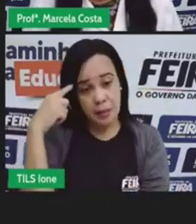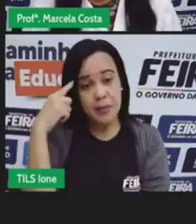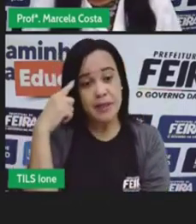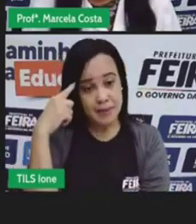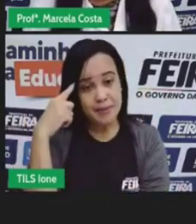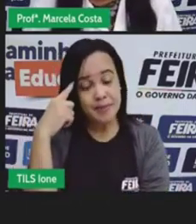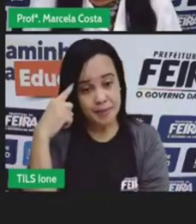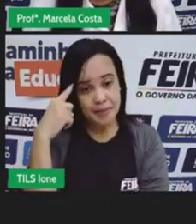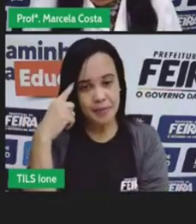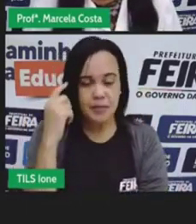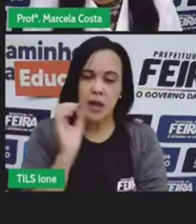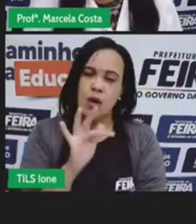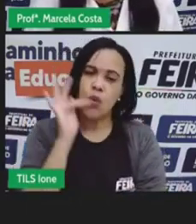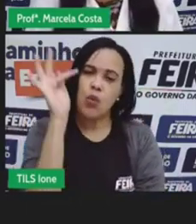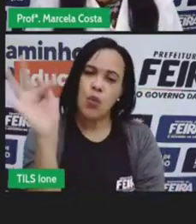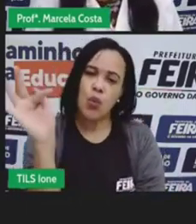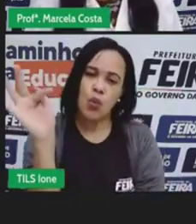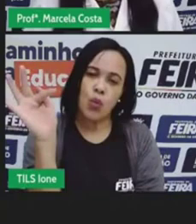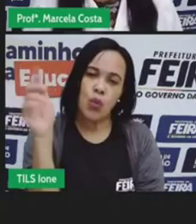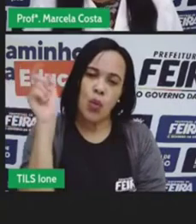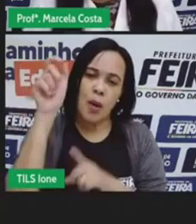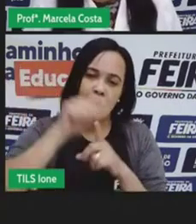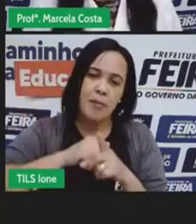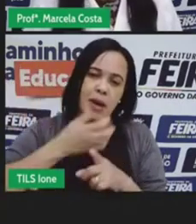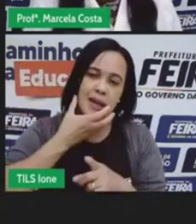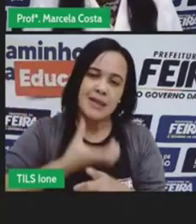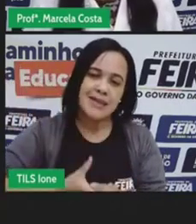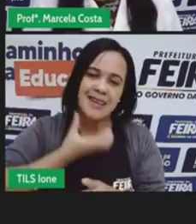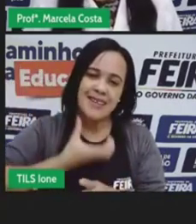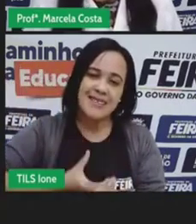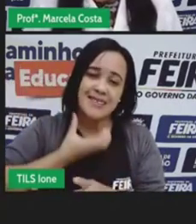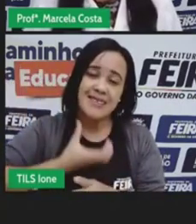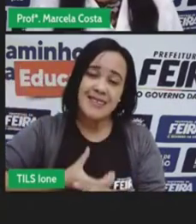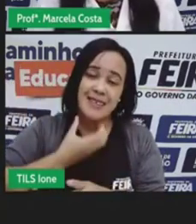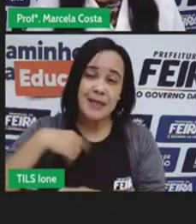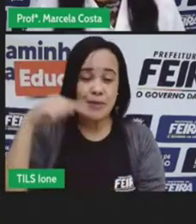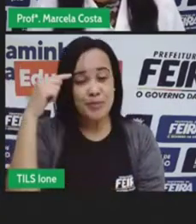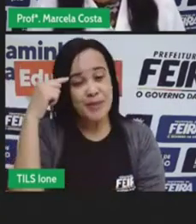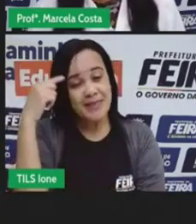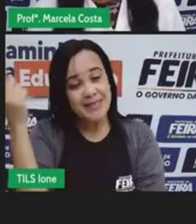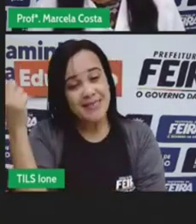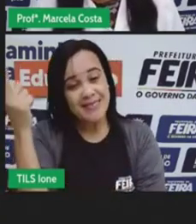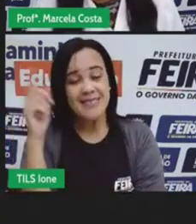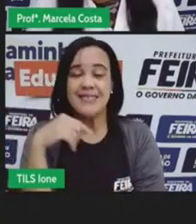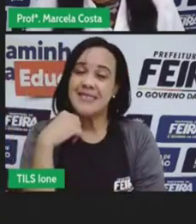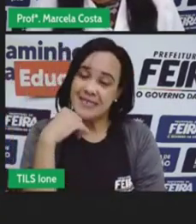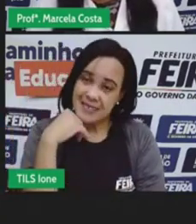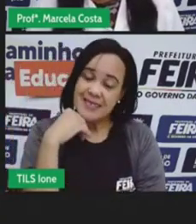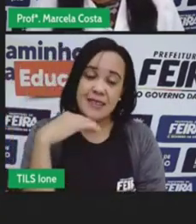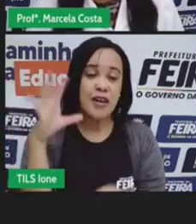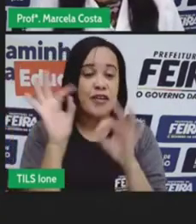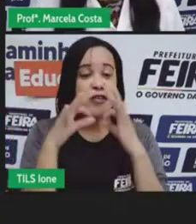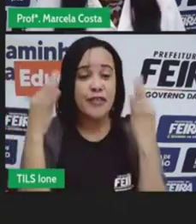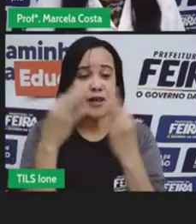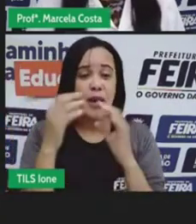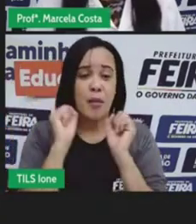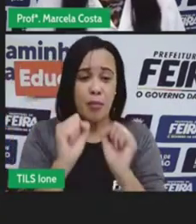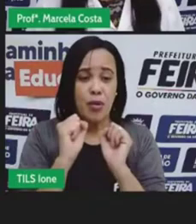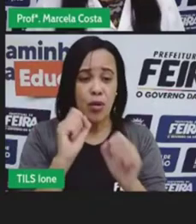no natal né lá no no natal no dia das crianças uma data comemorativa qualquer